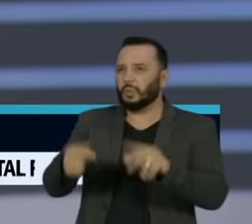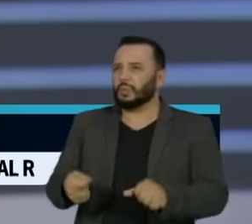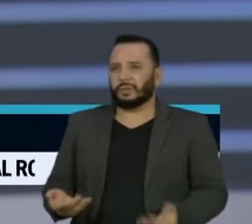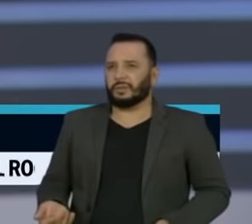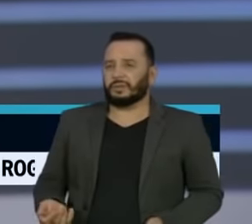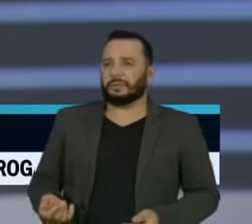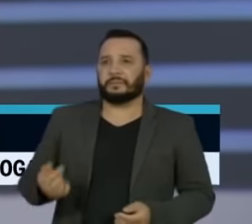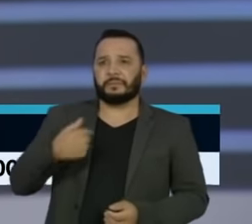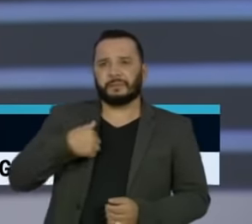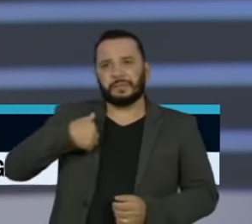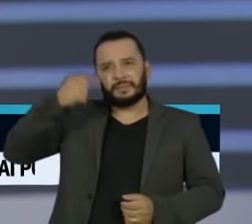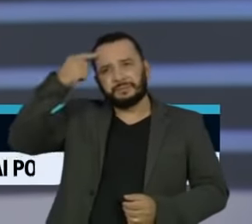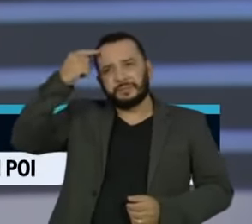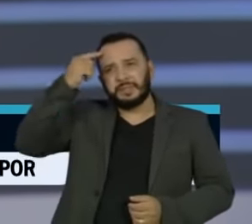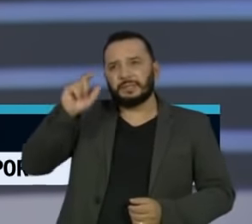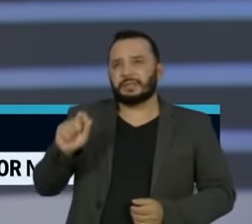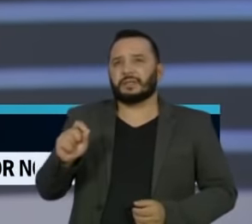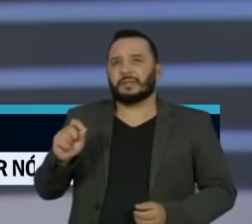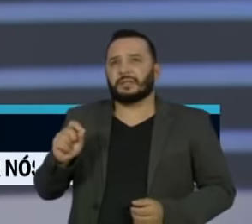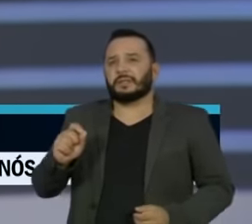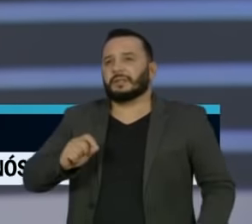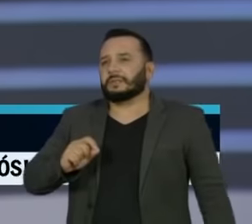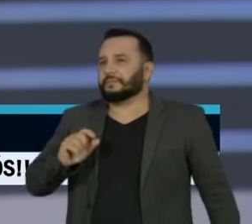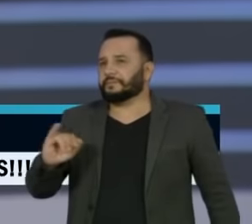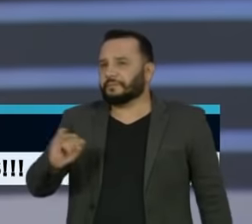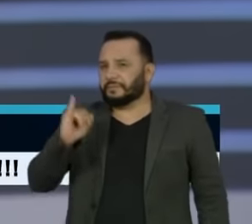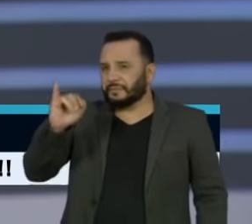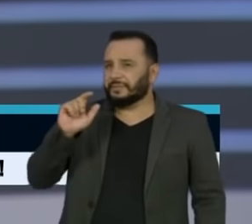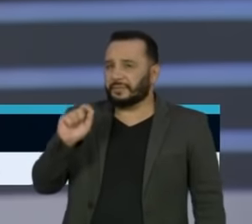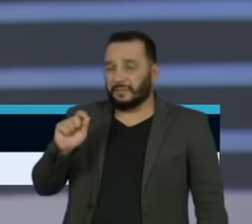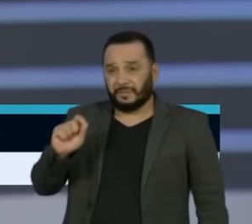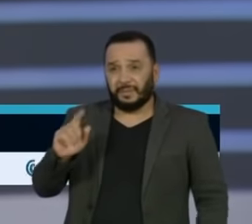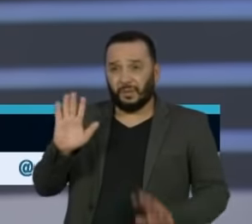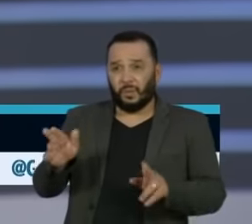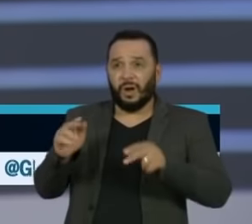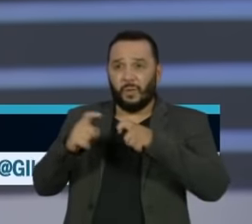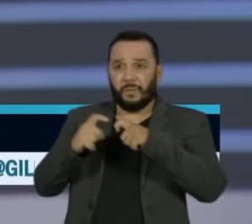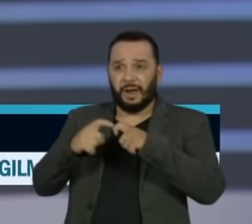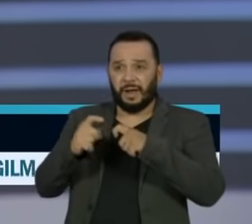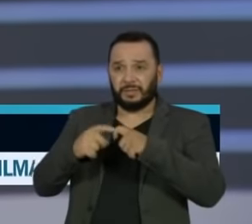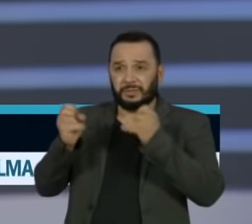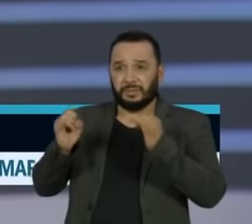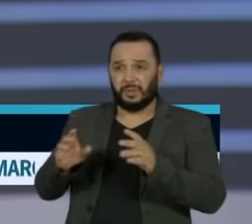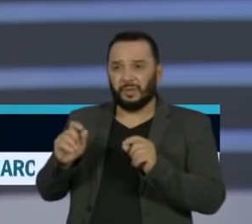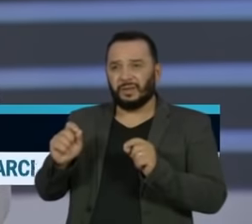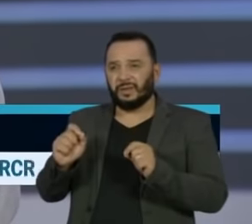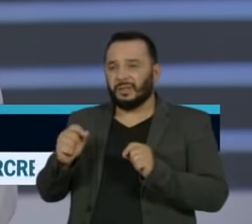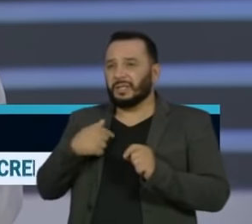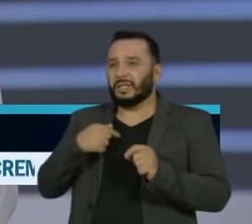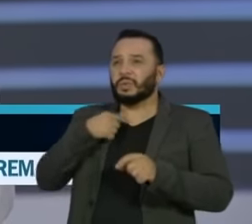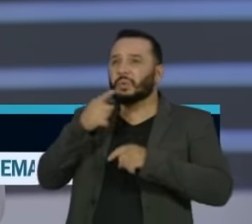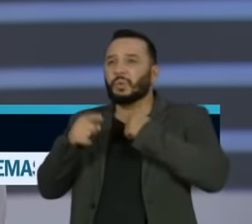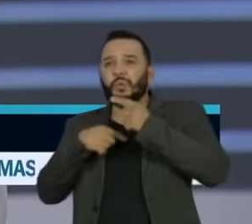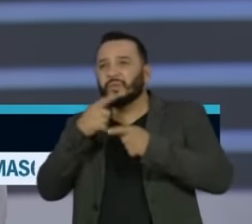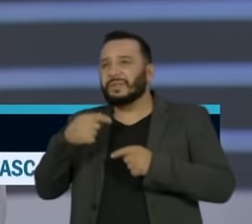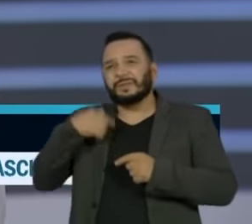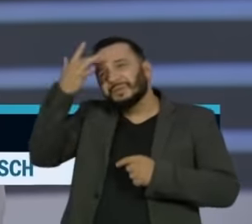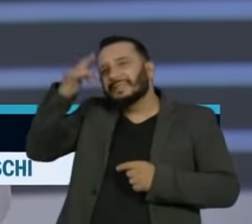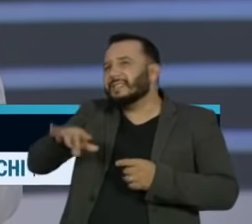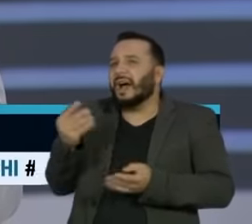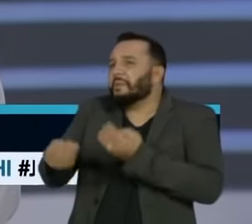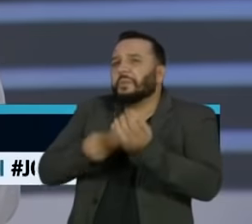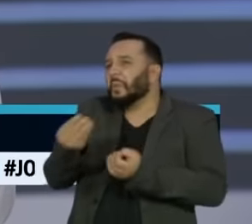penso que o ponto fulcral dessa questão é o que o médico diz. É incerteza, né? Ninguém sabe exatamente